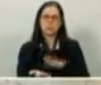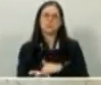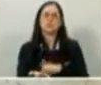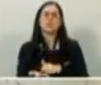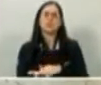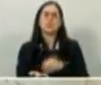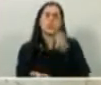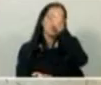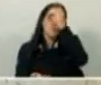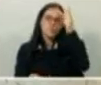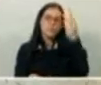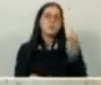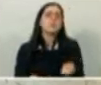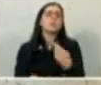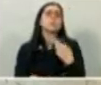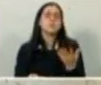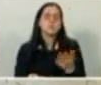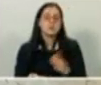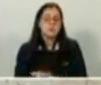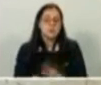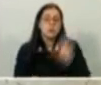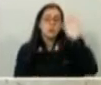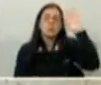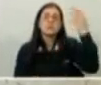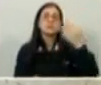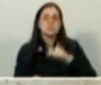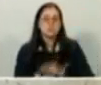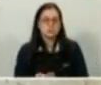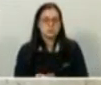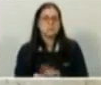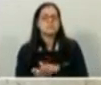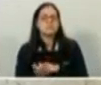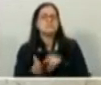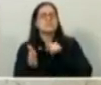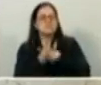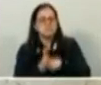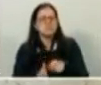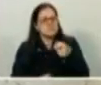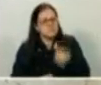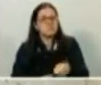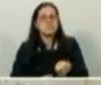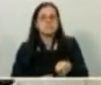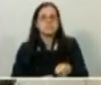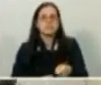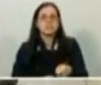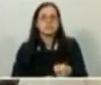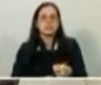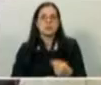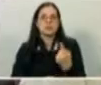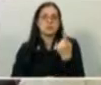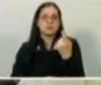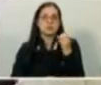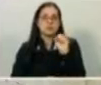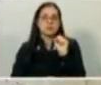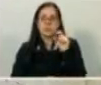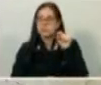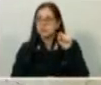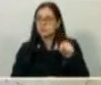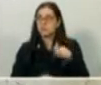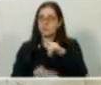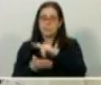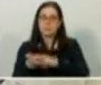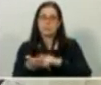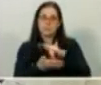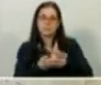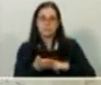cobrando soluções, cobrando, perguntando, cobrando, exigindo, 18 mil ofícios. 18